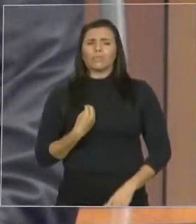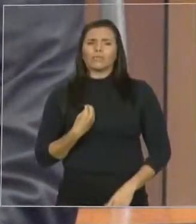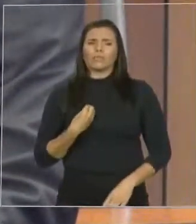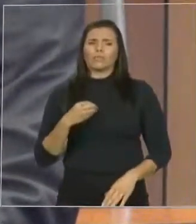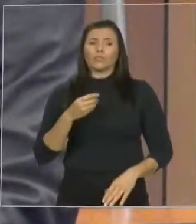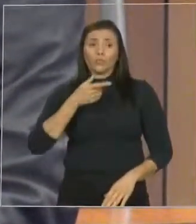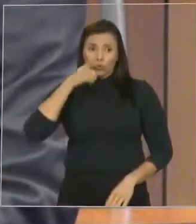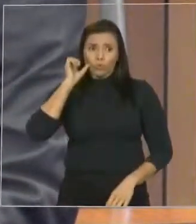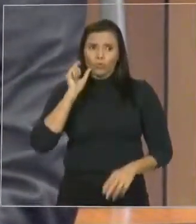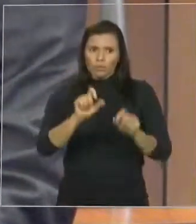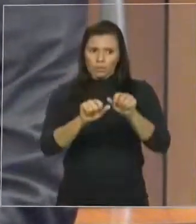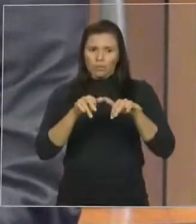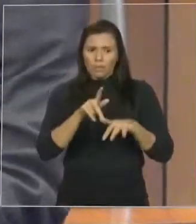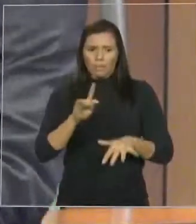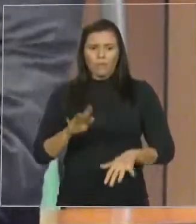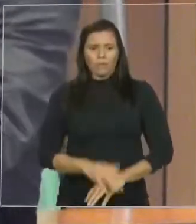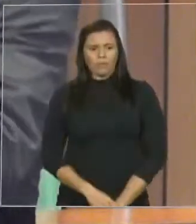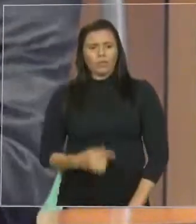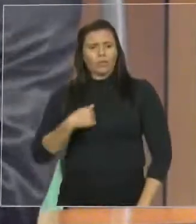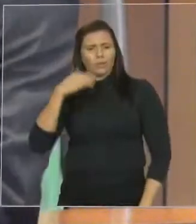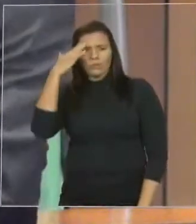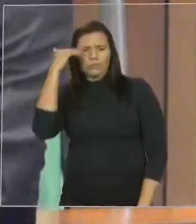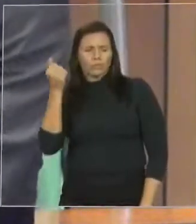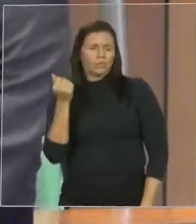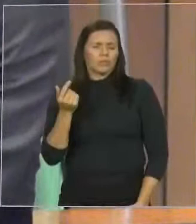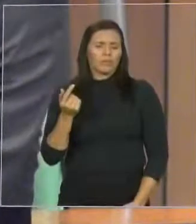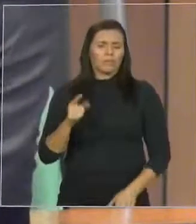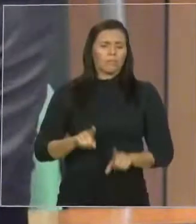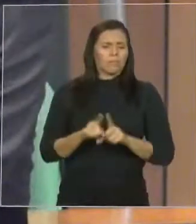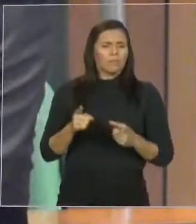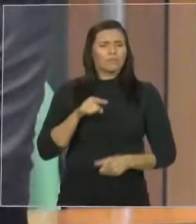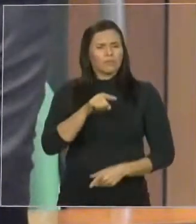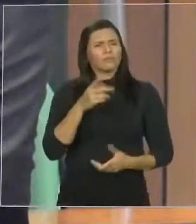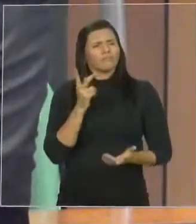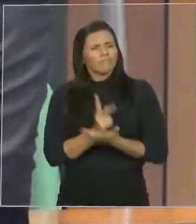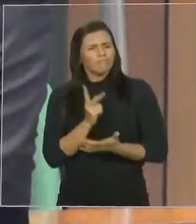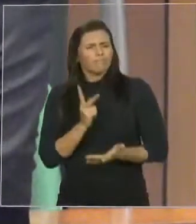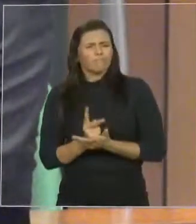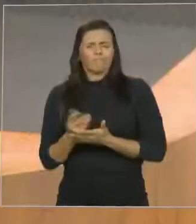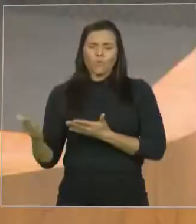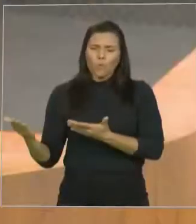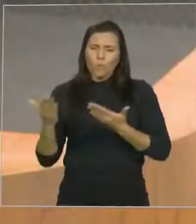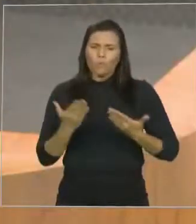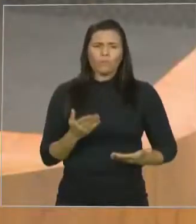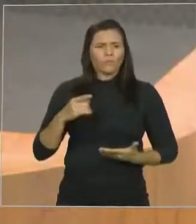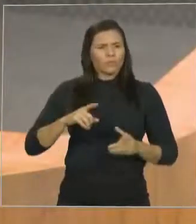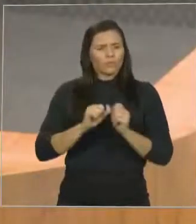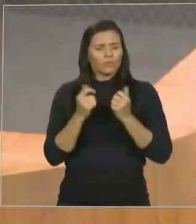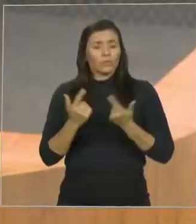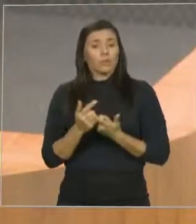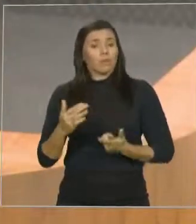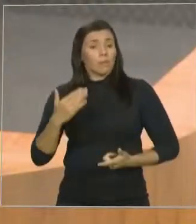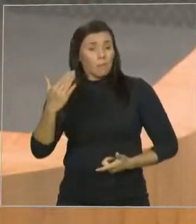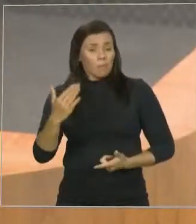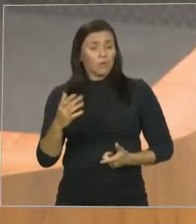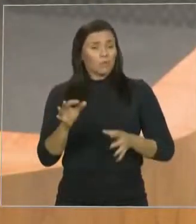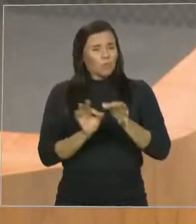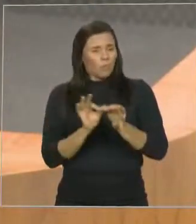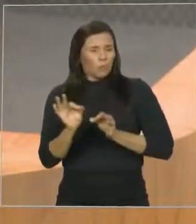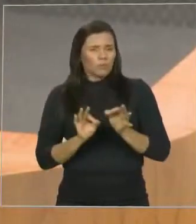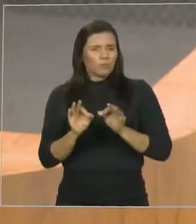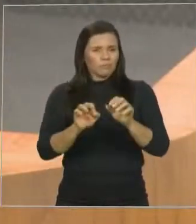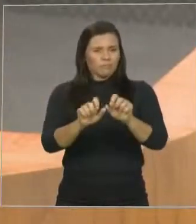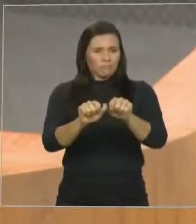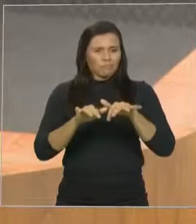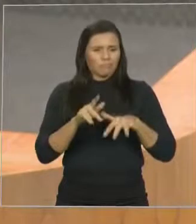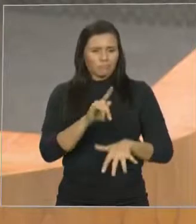de vossa excelência, porque vossa excelência tem sempre feito convites aqui quando faz audiência pública, infelizmente esse